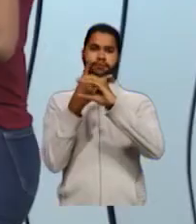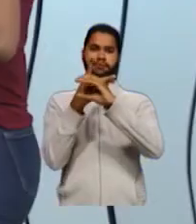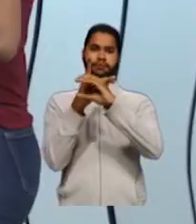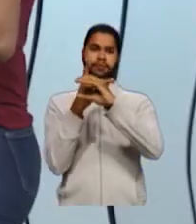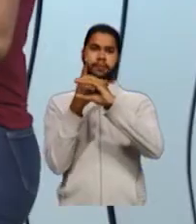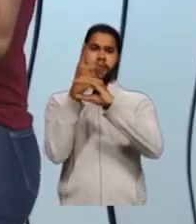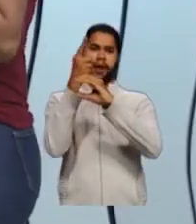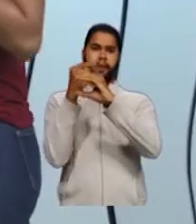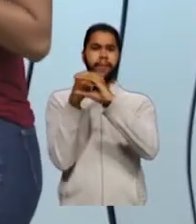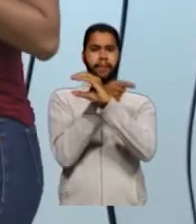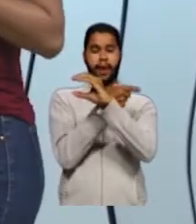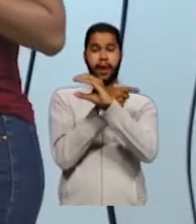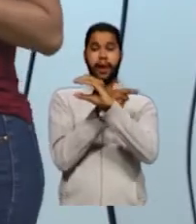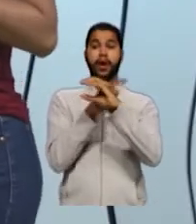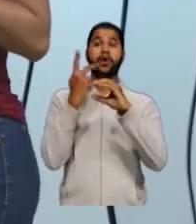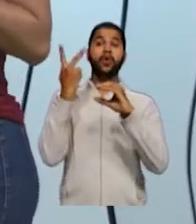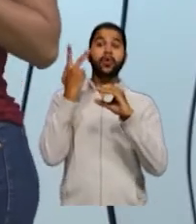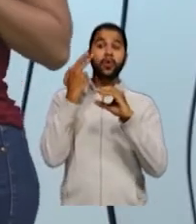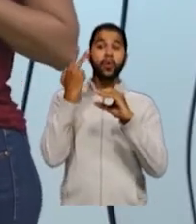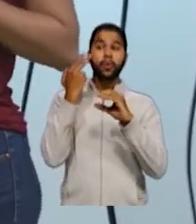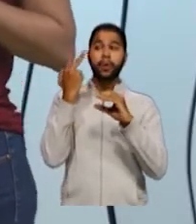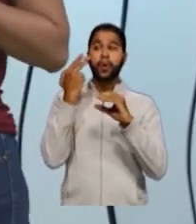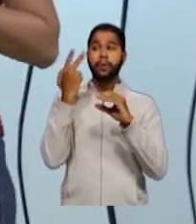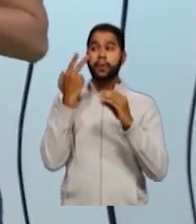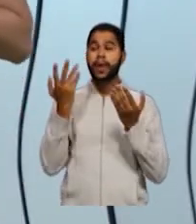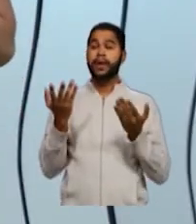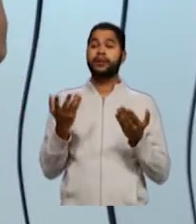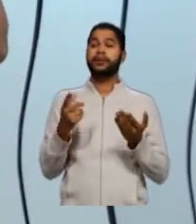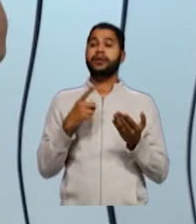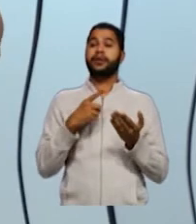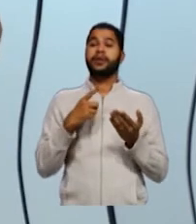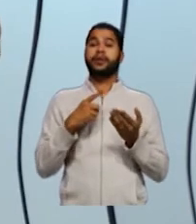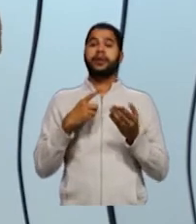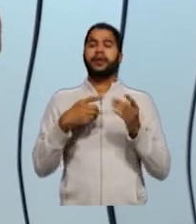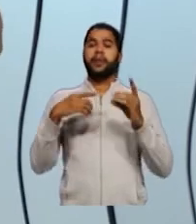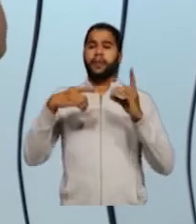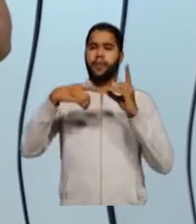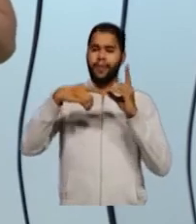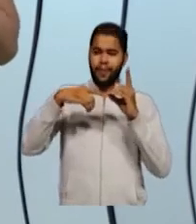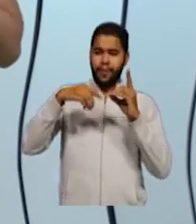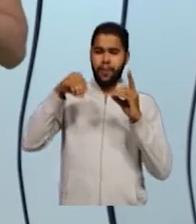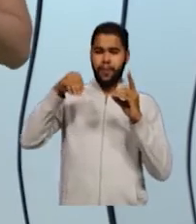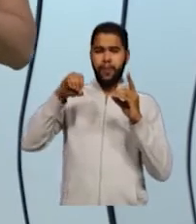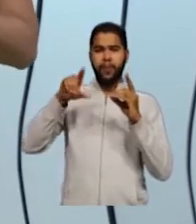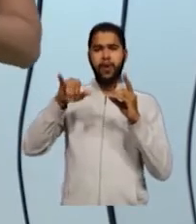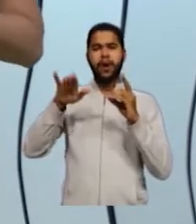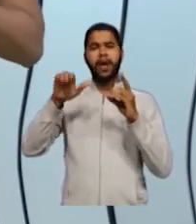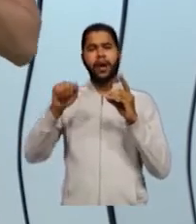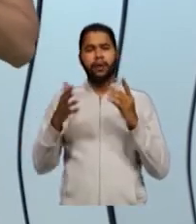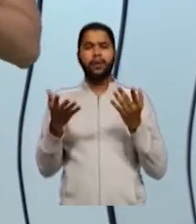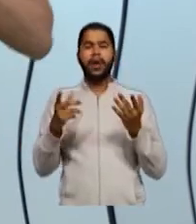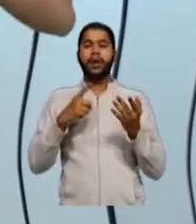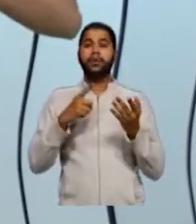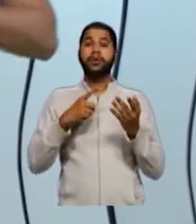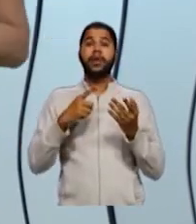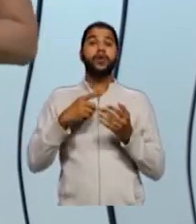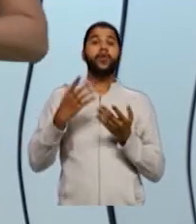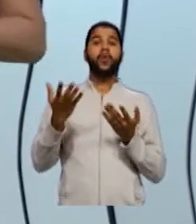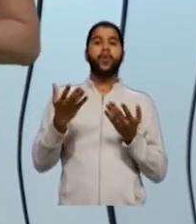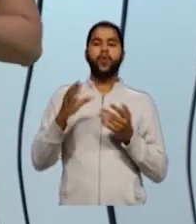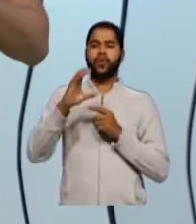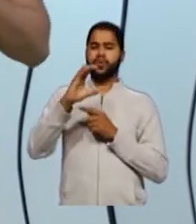secundário, normalmente, em moléculas também muito grandes, hidrocarbonetos, eu tenho o quê? O famoso